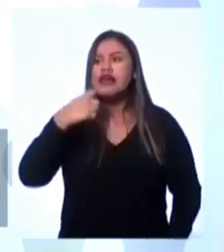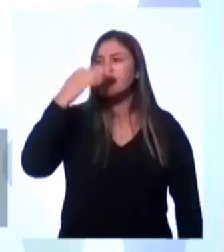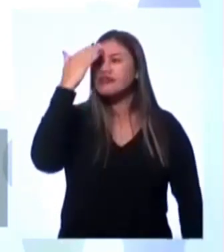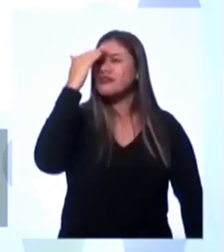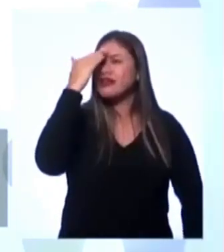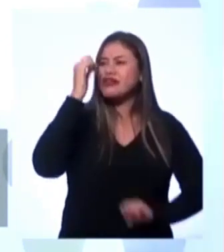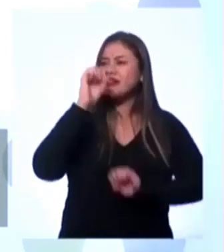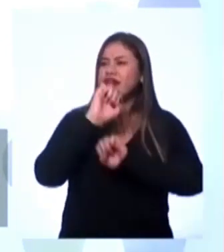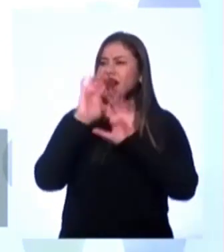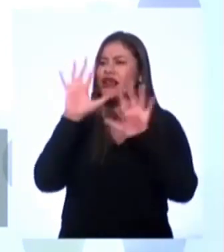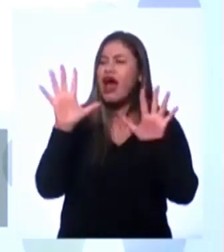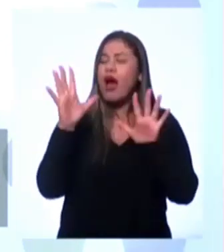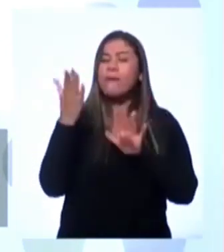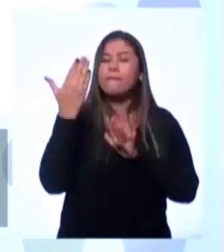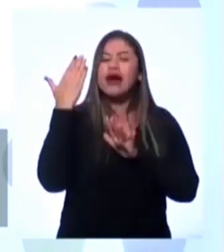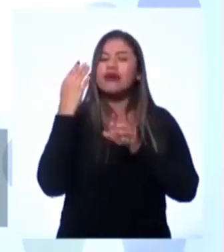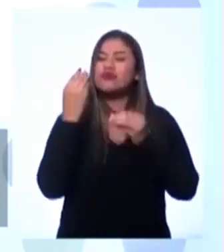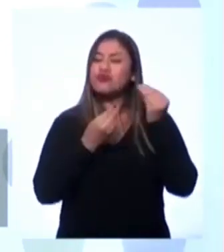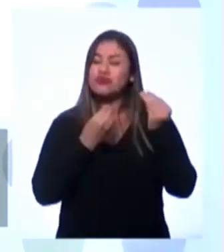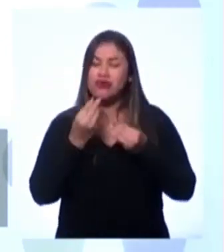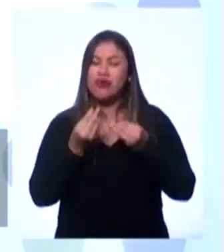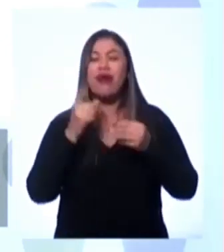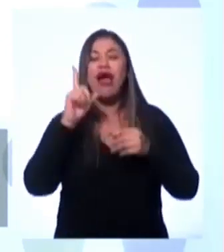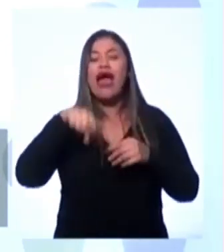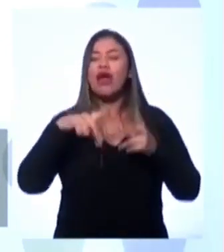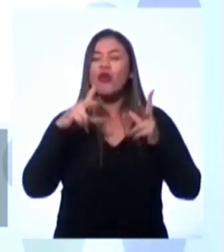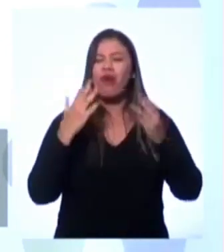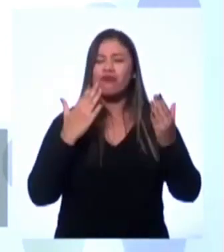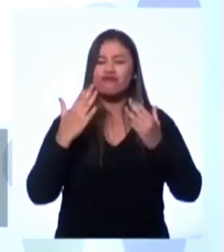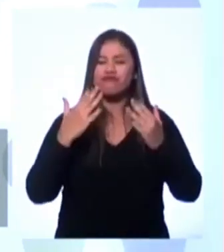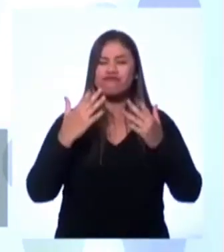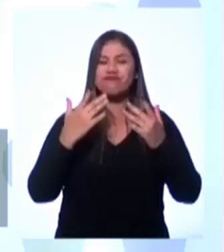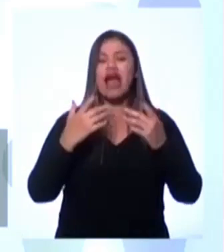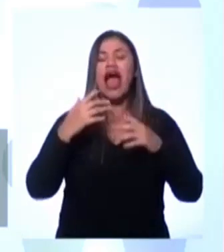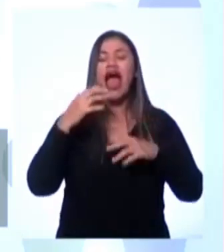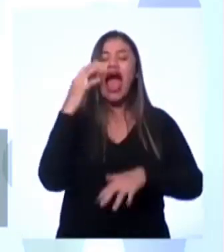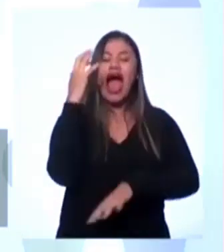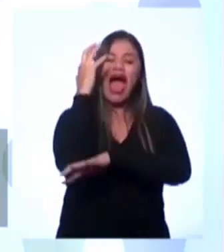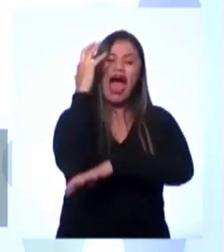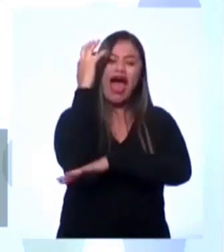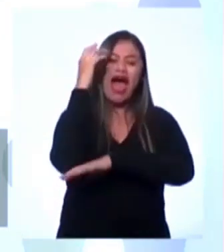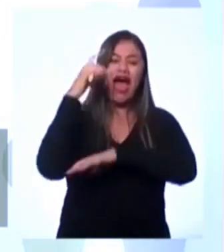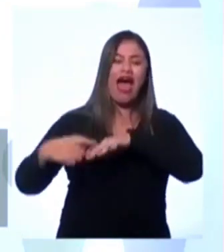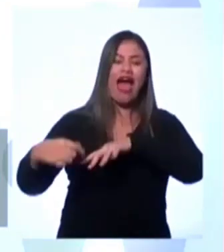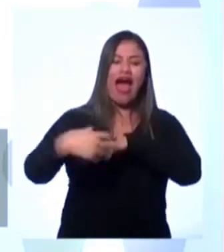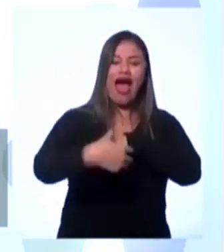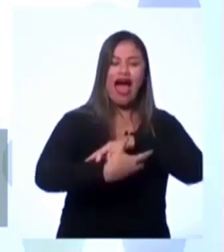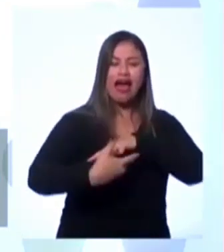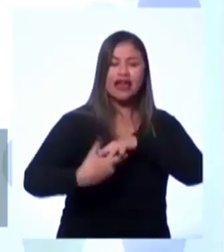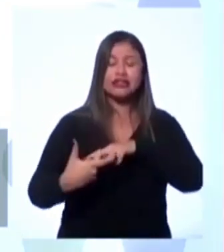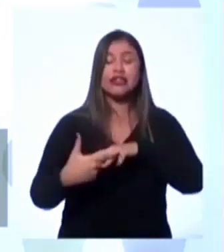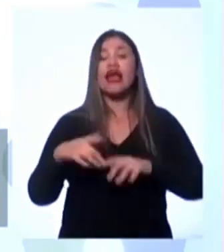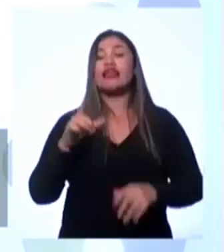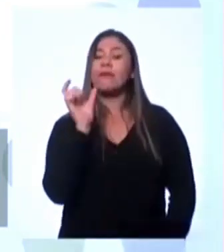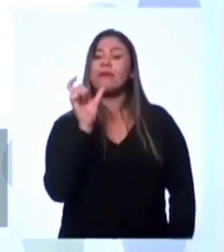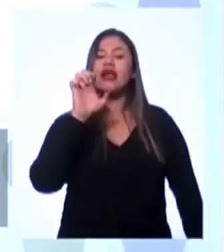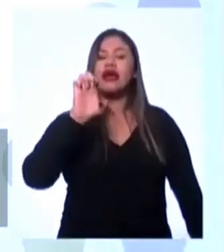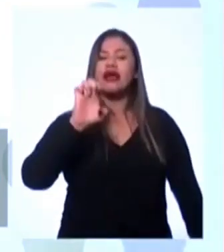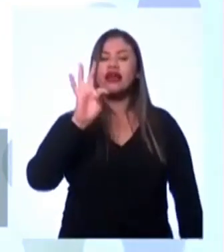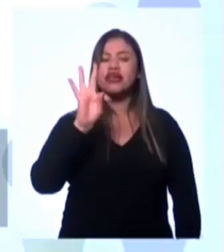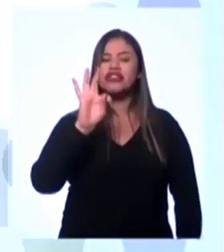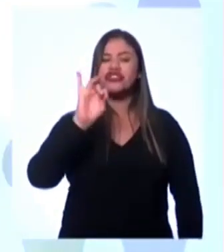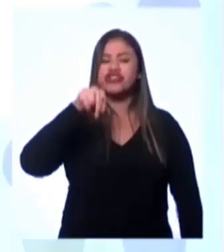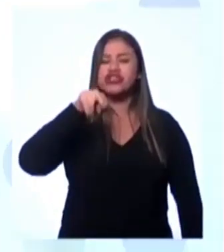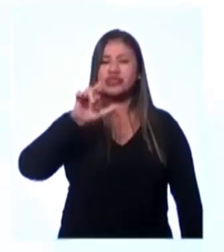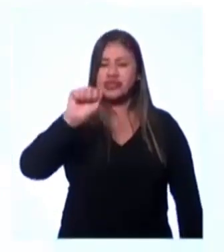as nossas raízes. E, falando em raízes, vamos entender melhor qual é o conceito de etnia. Vai aparecer aí na tela para